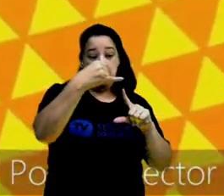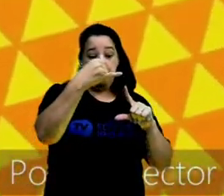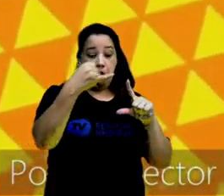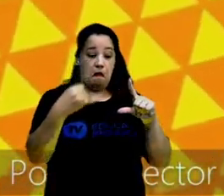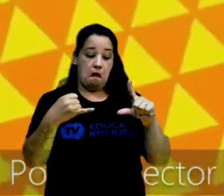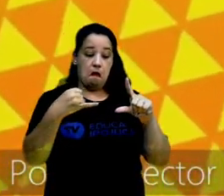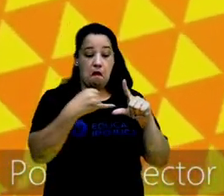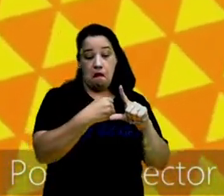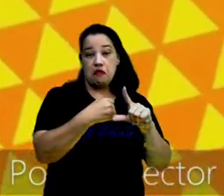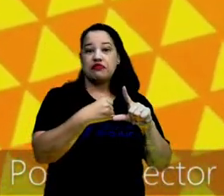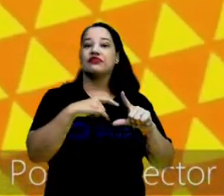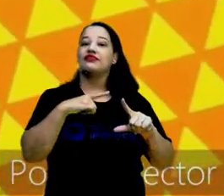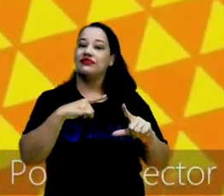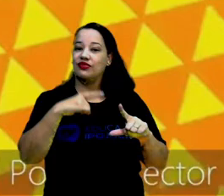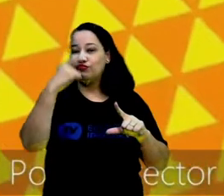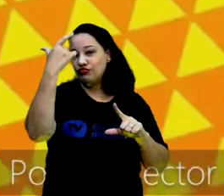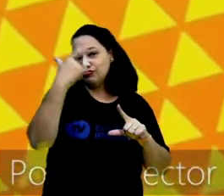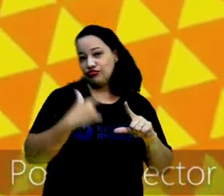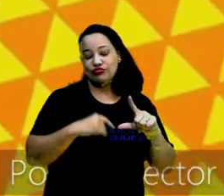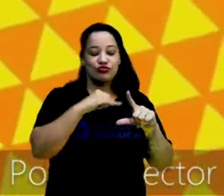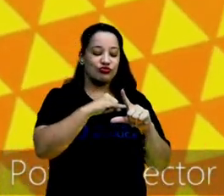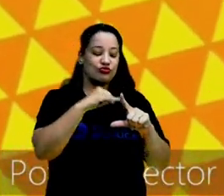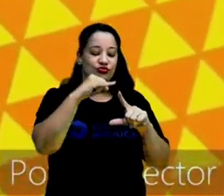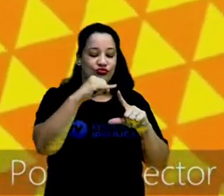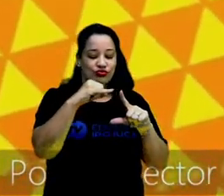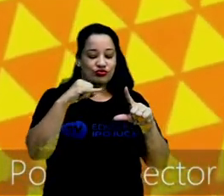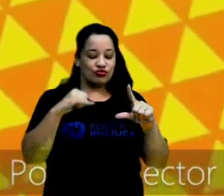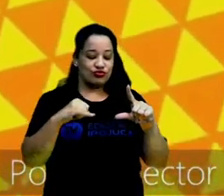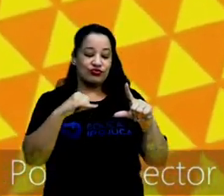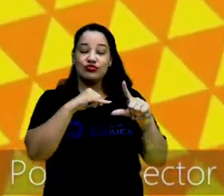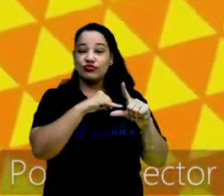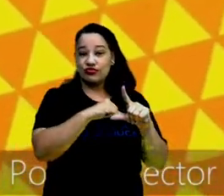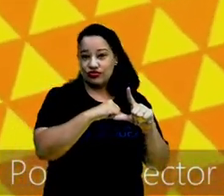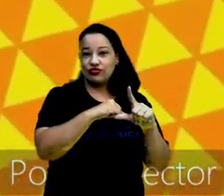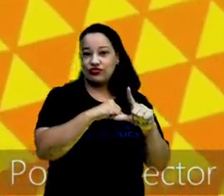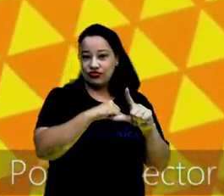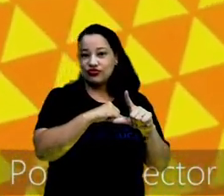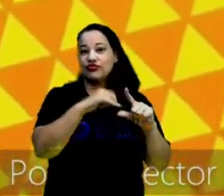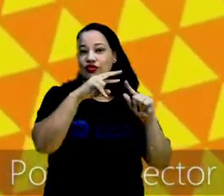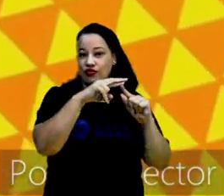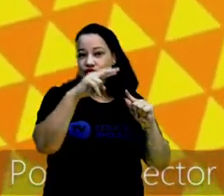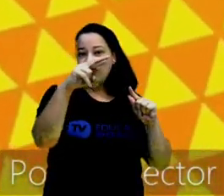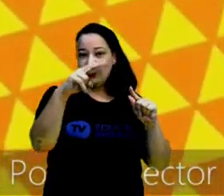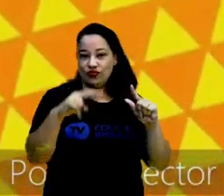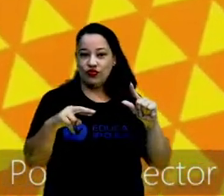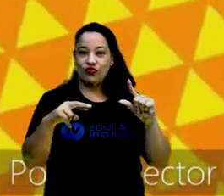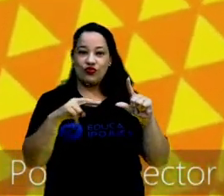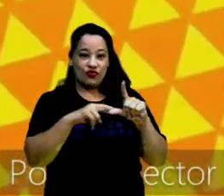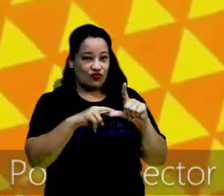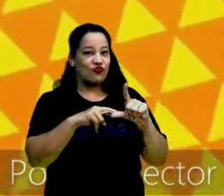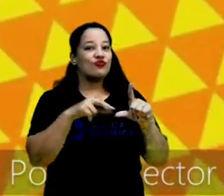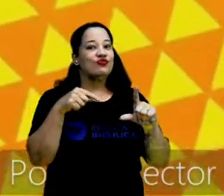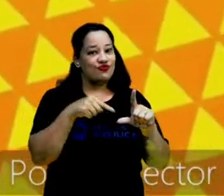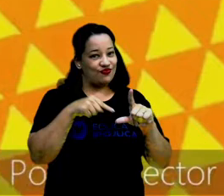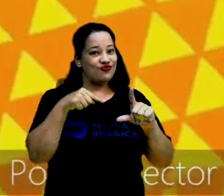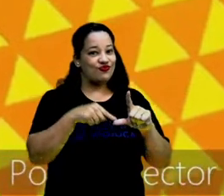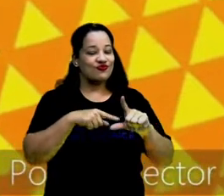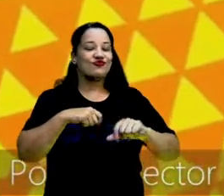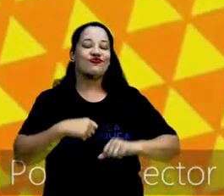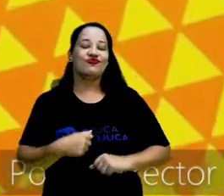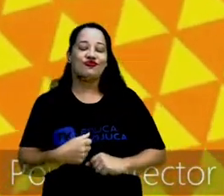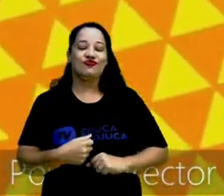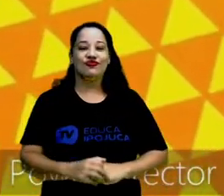Eu sou o triângulo, tenho três pontinhas, ligadas umas nas outras, por uma reta linha.